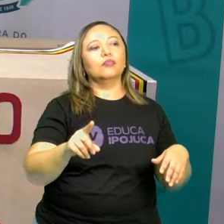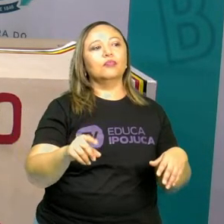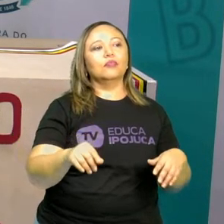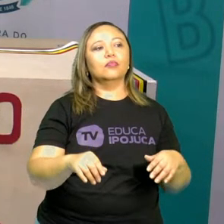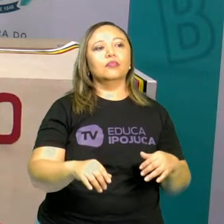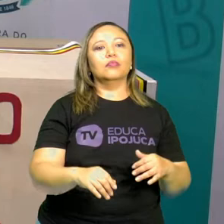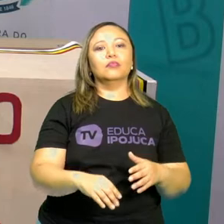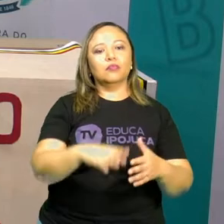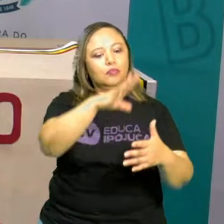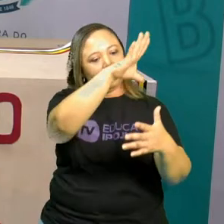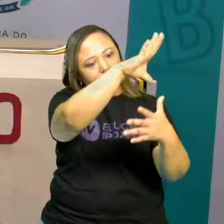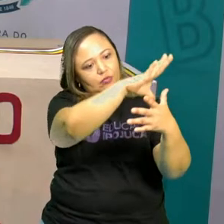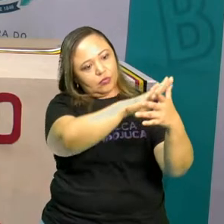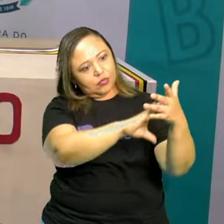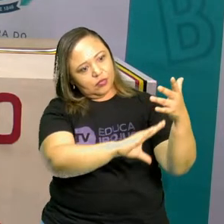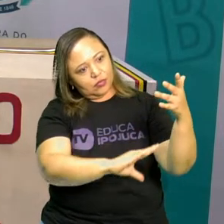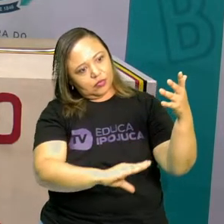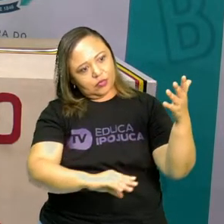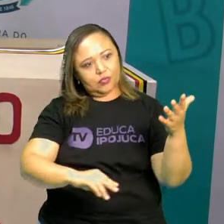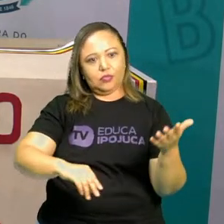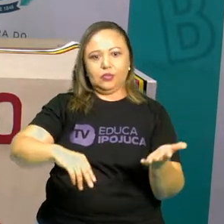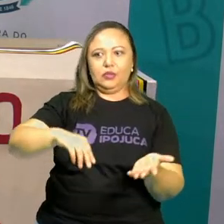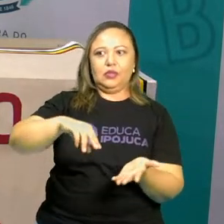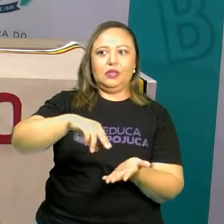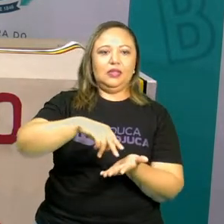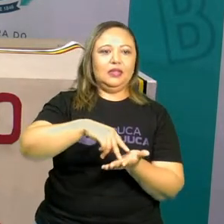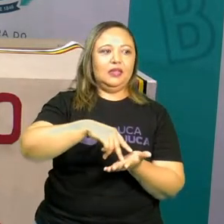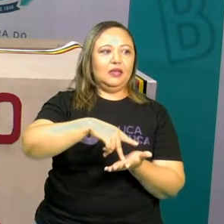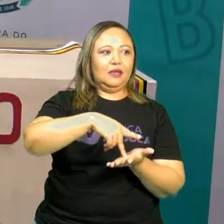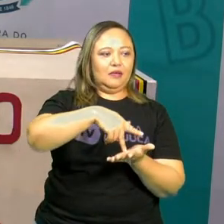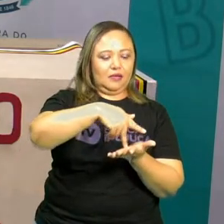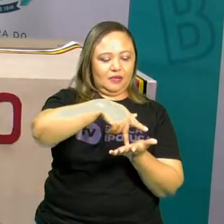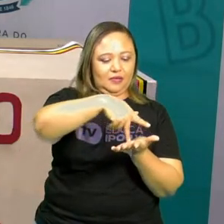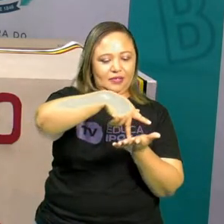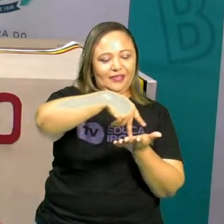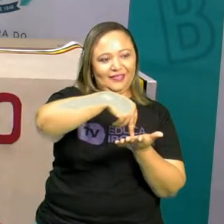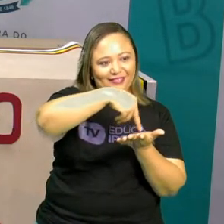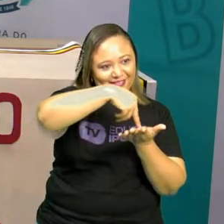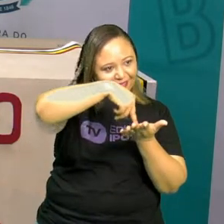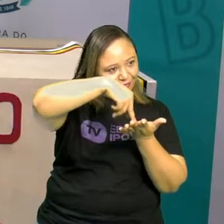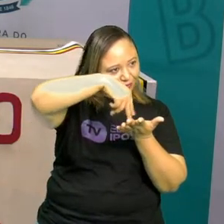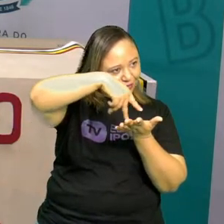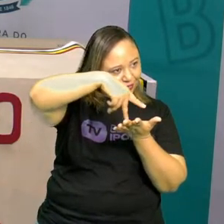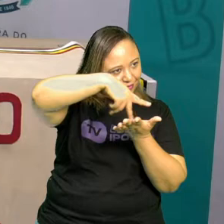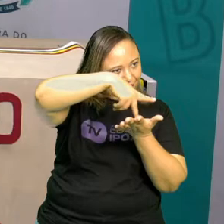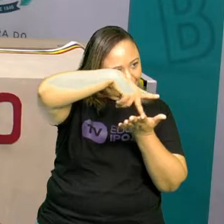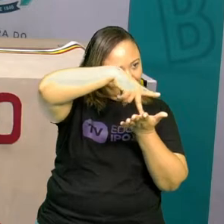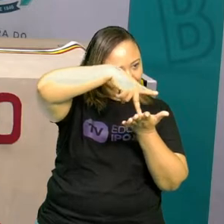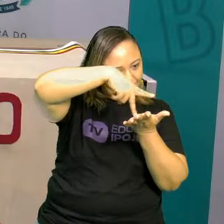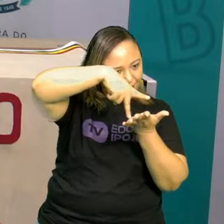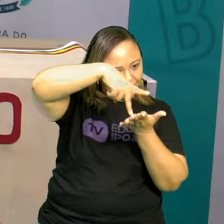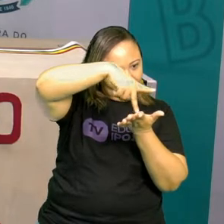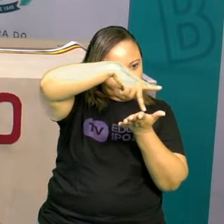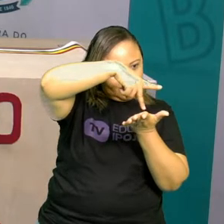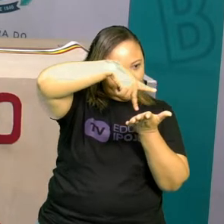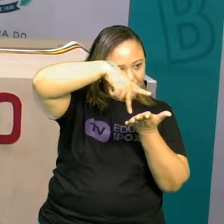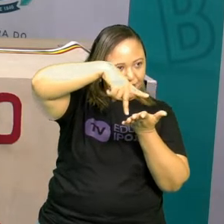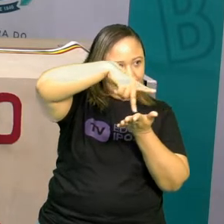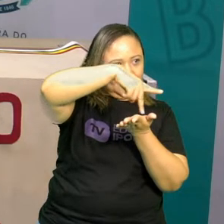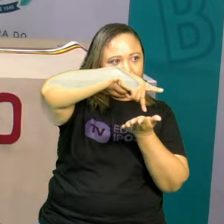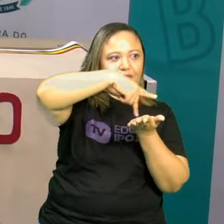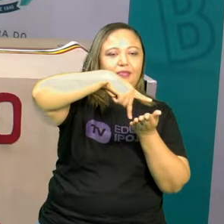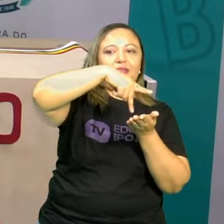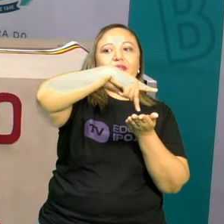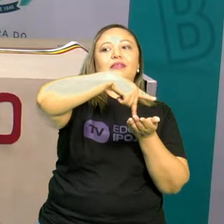Imitar uma bailarina. Olha só. Dá uma rodadinha na pontinha do pé,